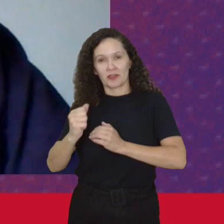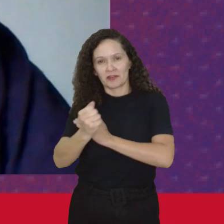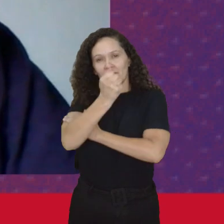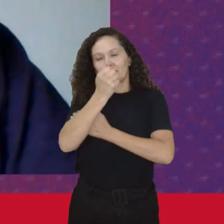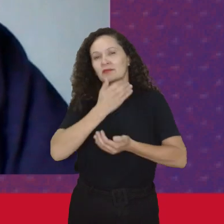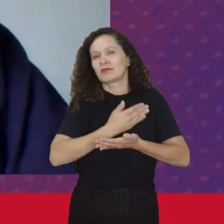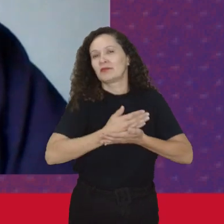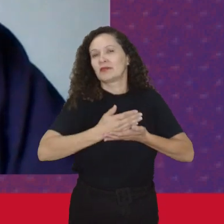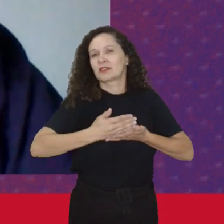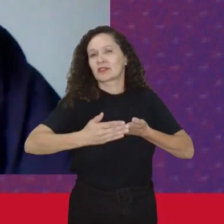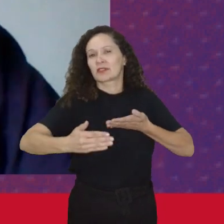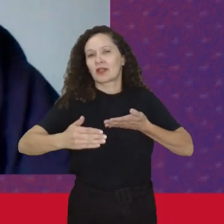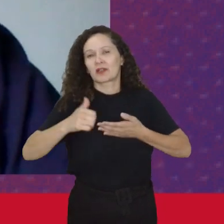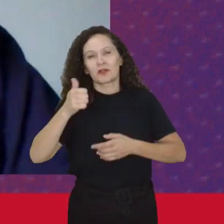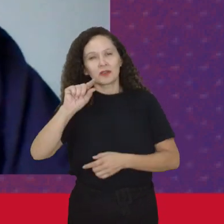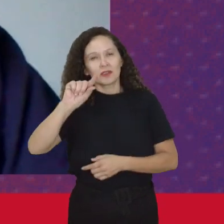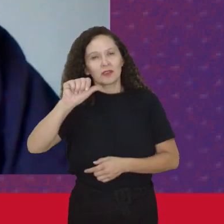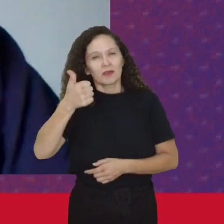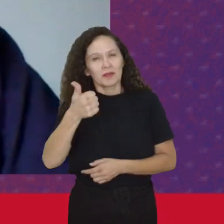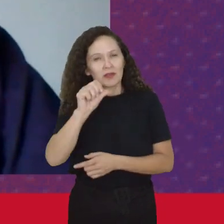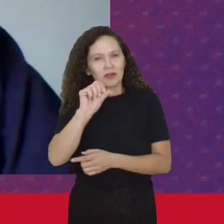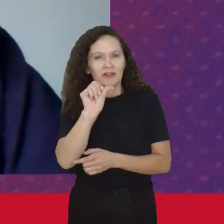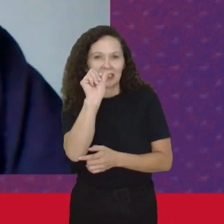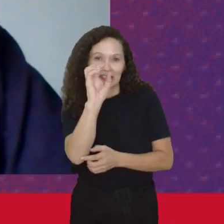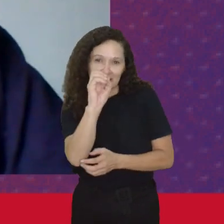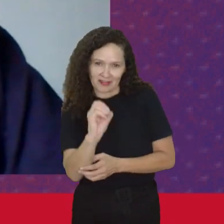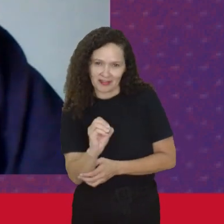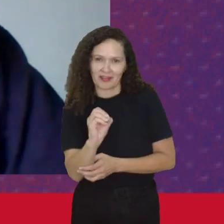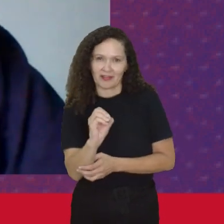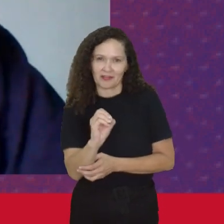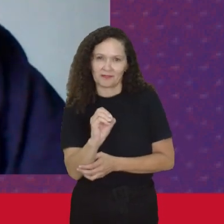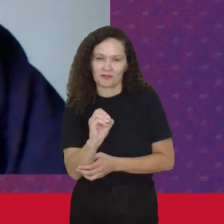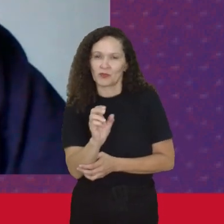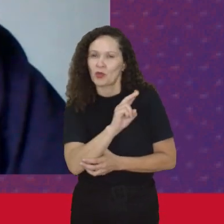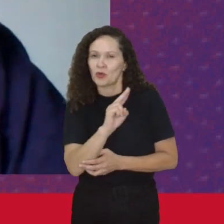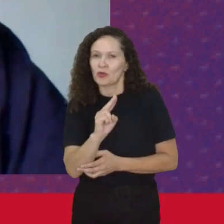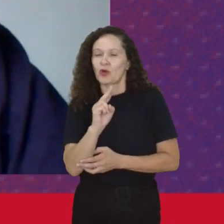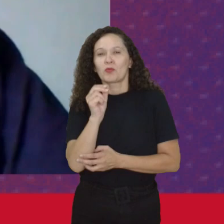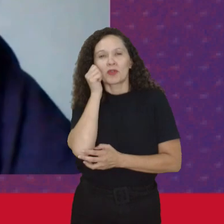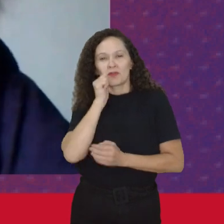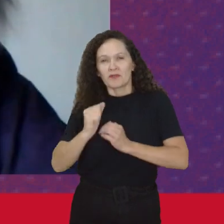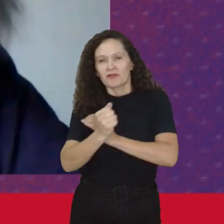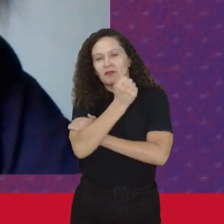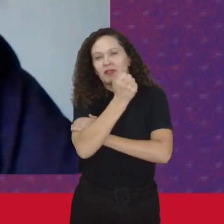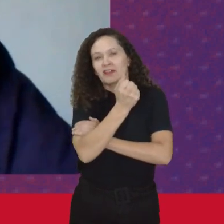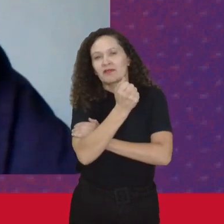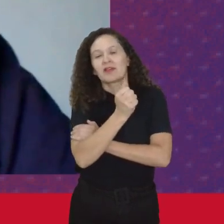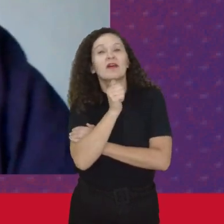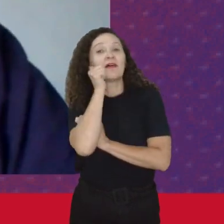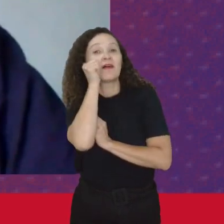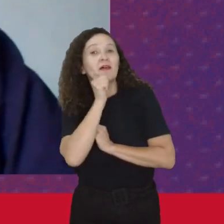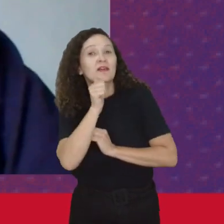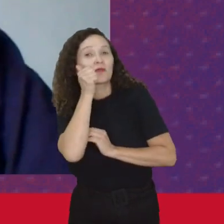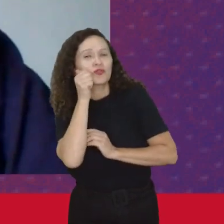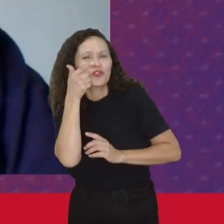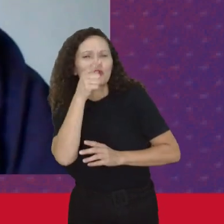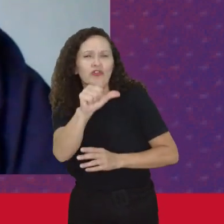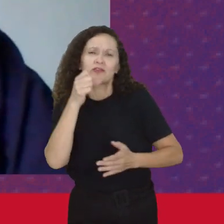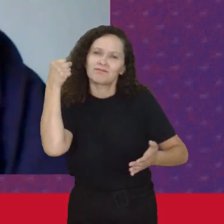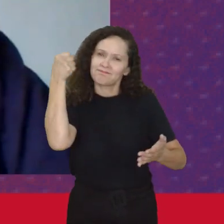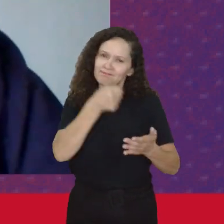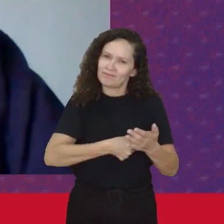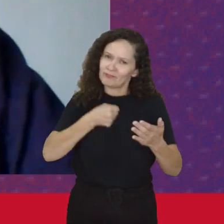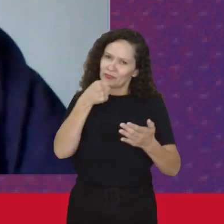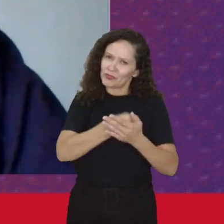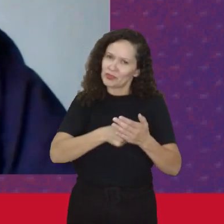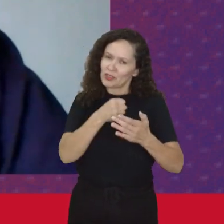iniciaram Nos anos 60 Principalmente O feminismo Que ficou chamado Como feminismo radical Eram mulheres De novo Que estavam lutando